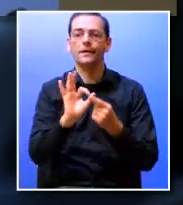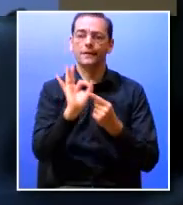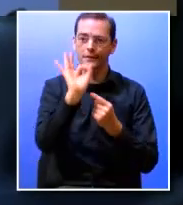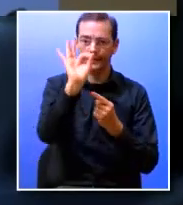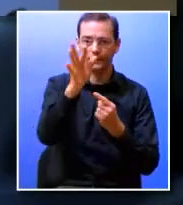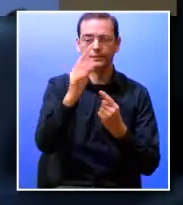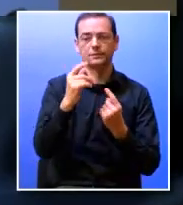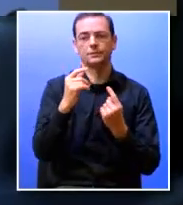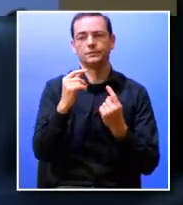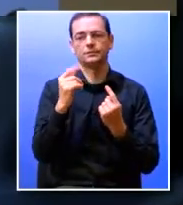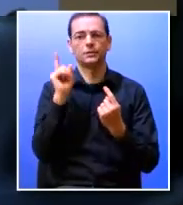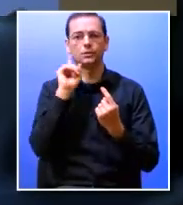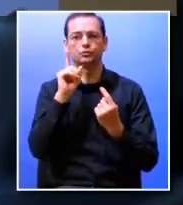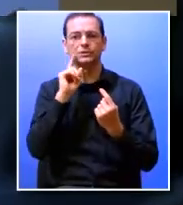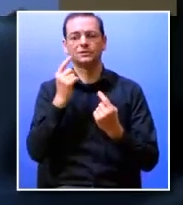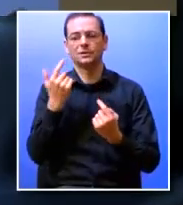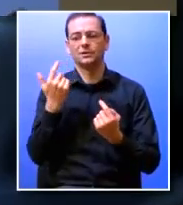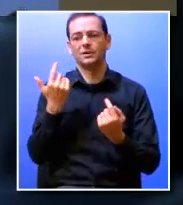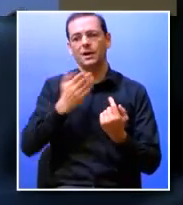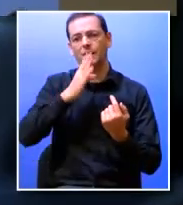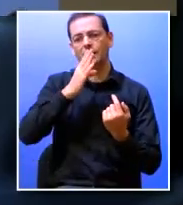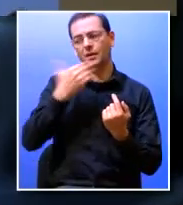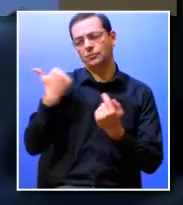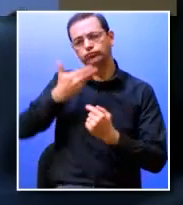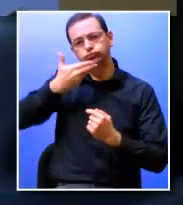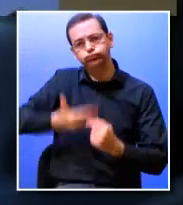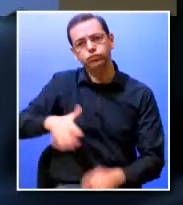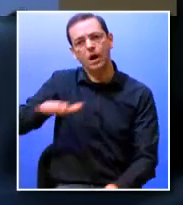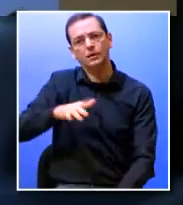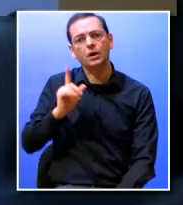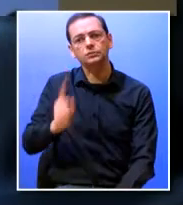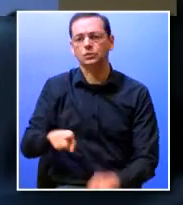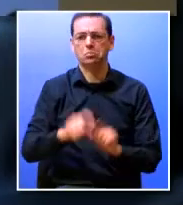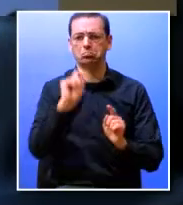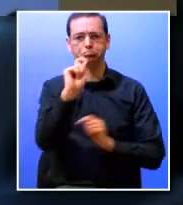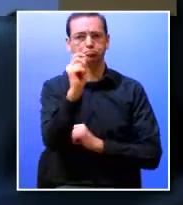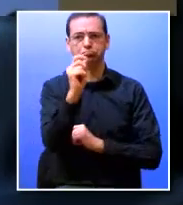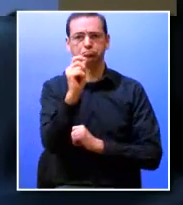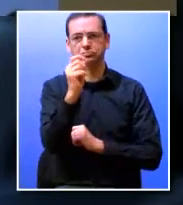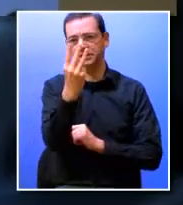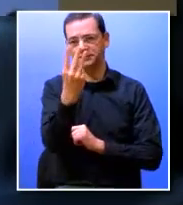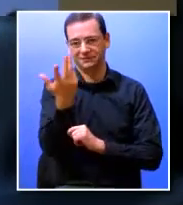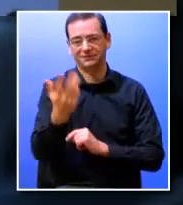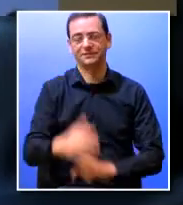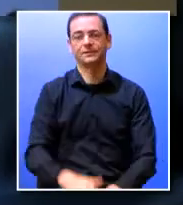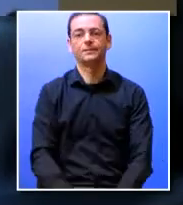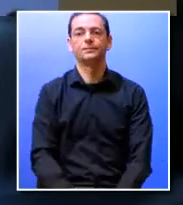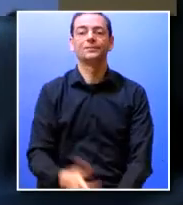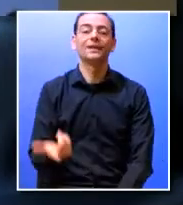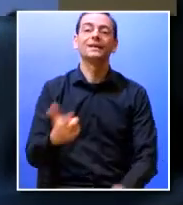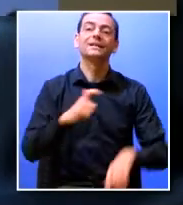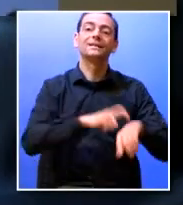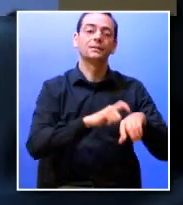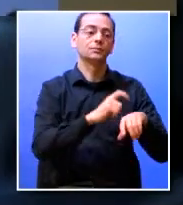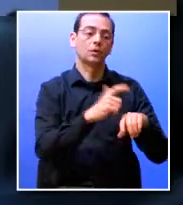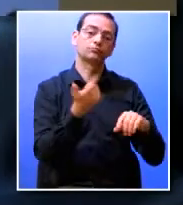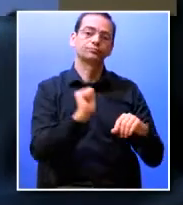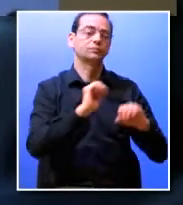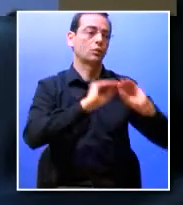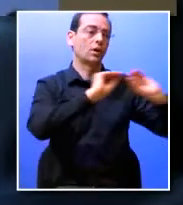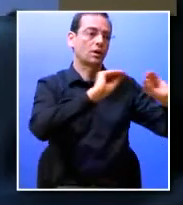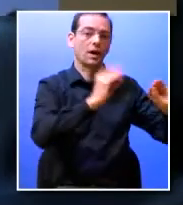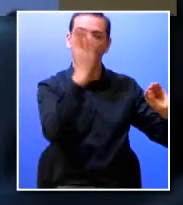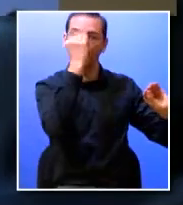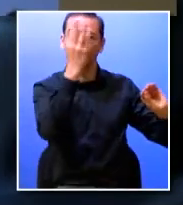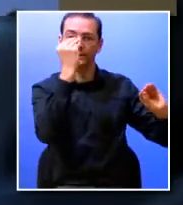a prática que vos tenho para falar hoje em 3 minutos neste processo de aprendizagem porque queremos preparar